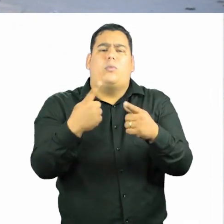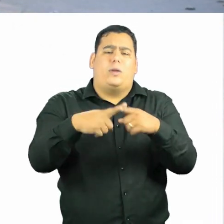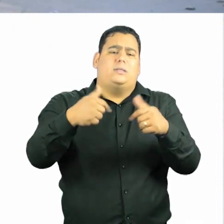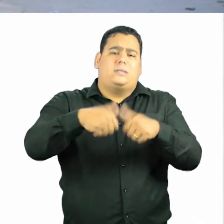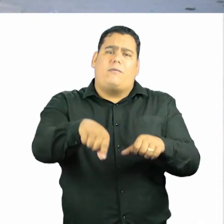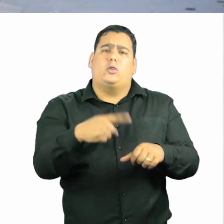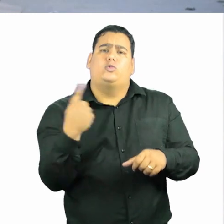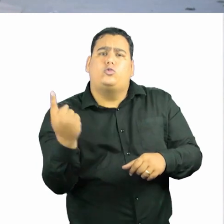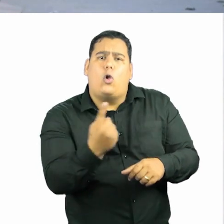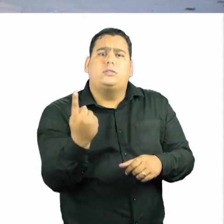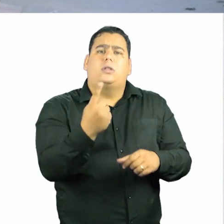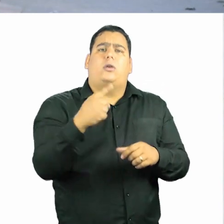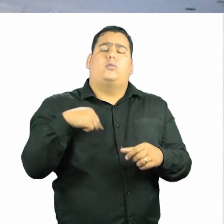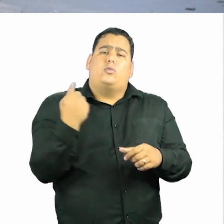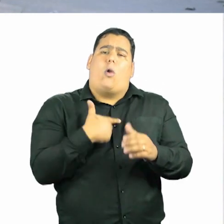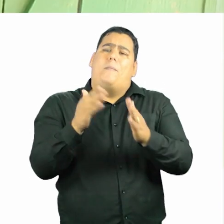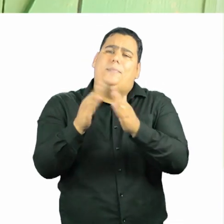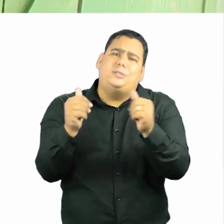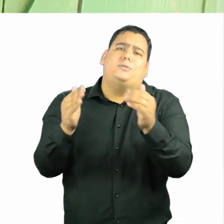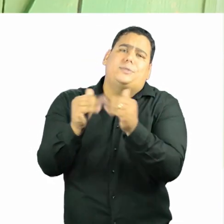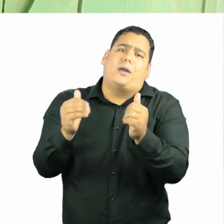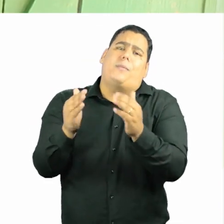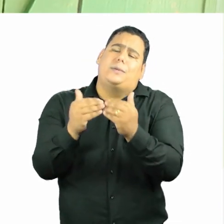sozinha, eu pedia muito ajuda para ela.